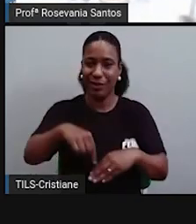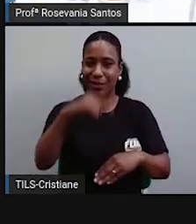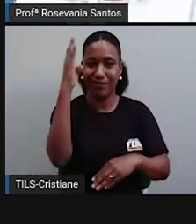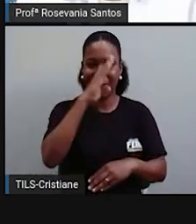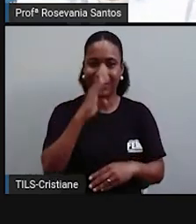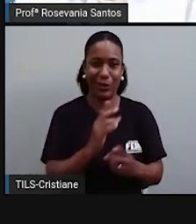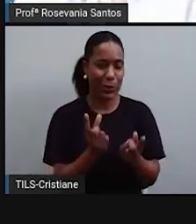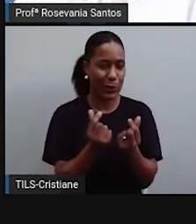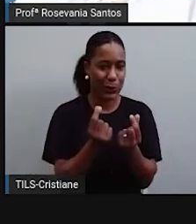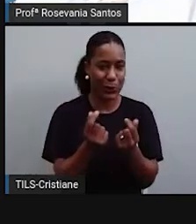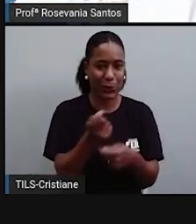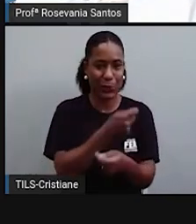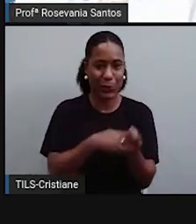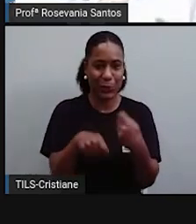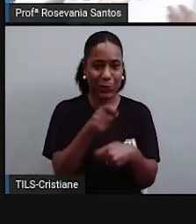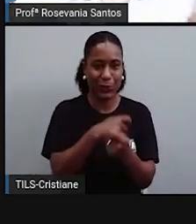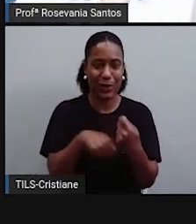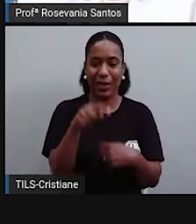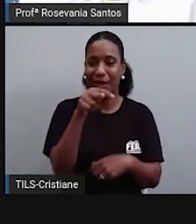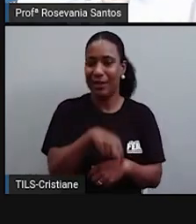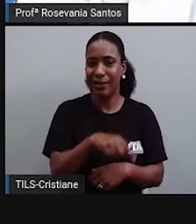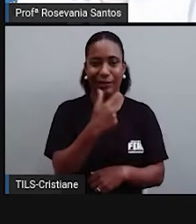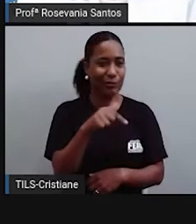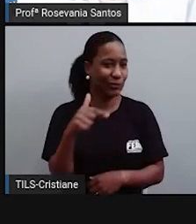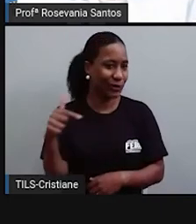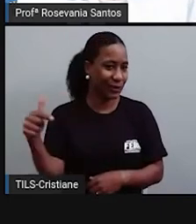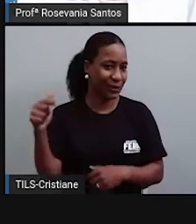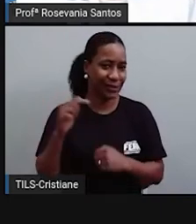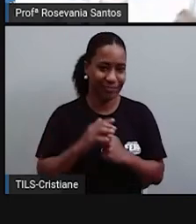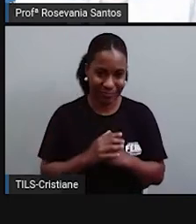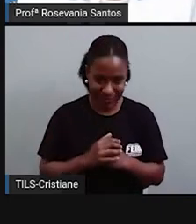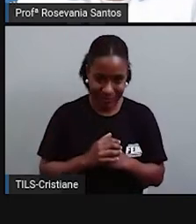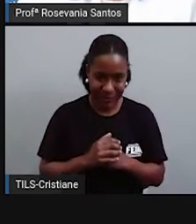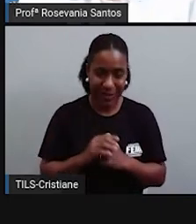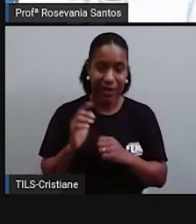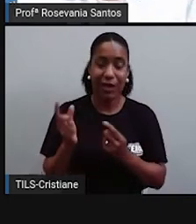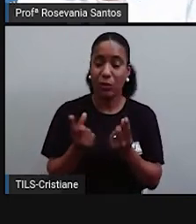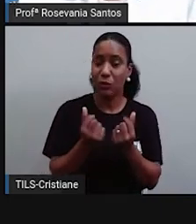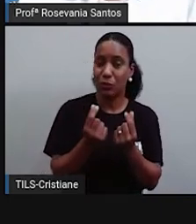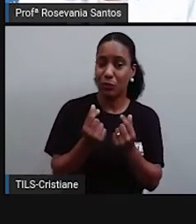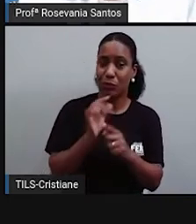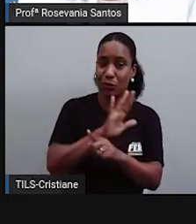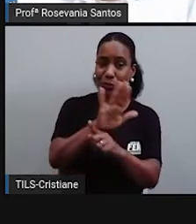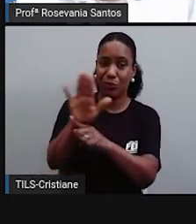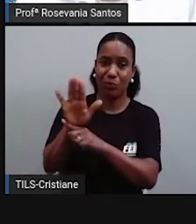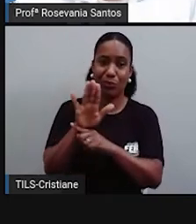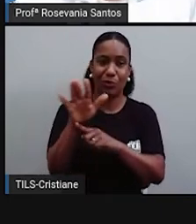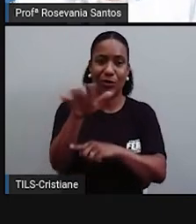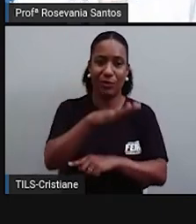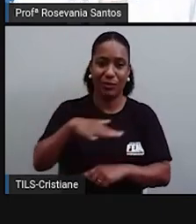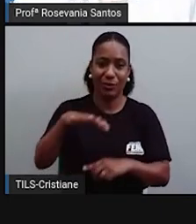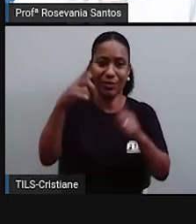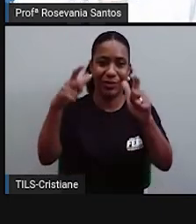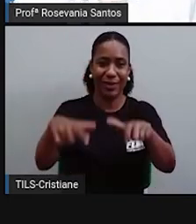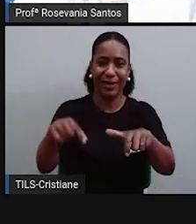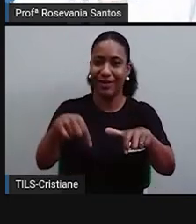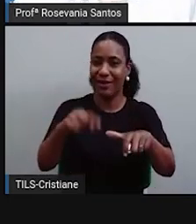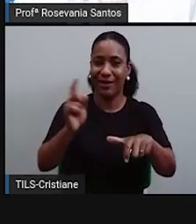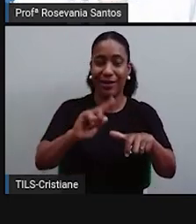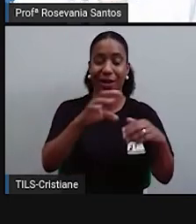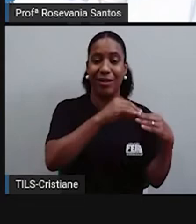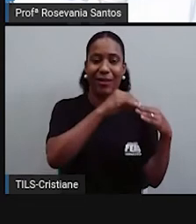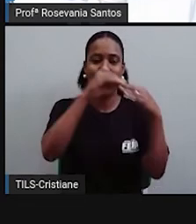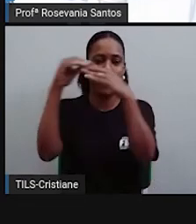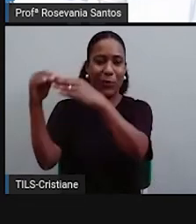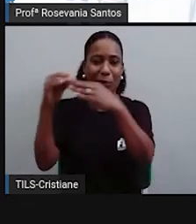Não gerou formação de vilas. Não gerou renda para a colônia. Infelizmente,